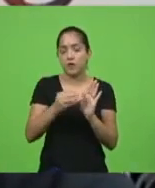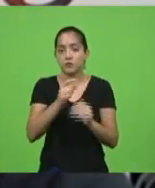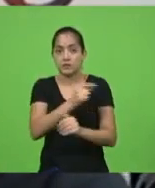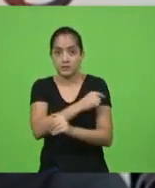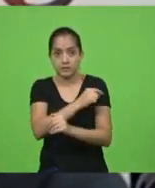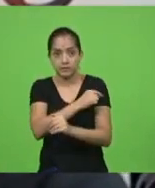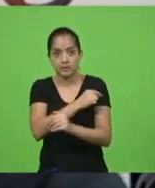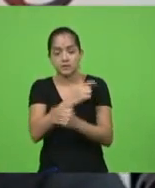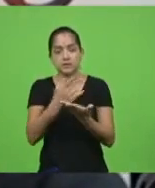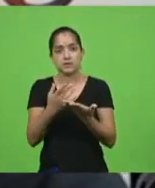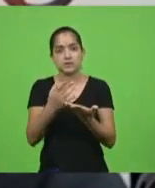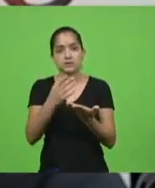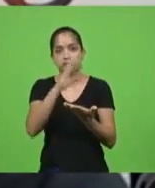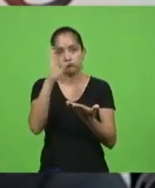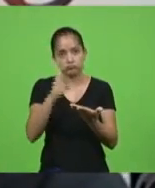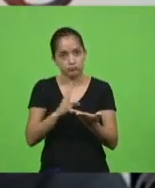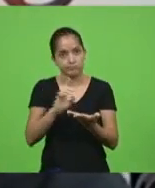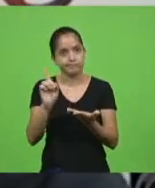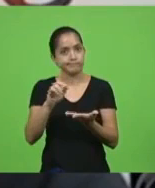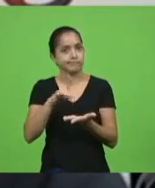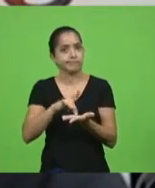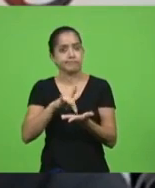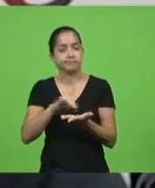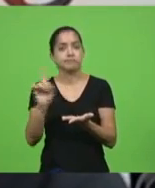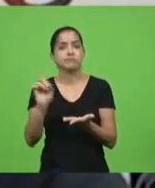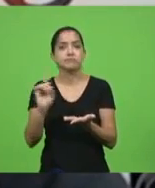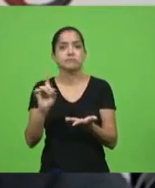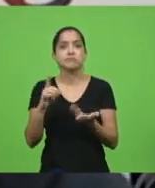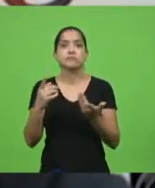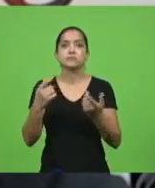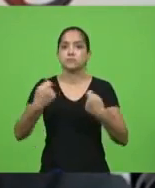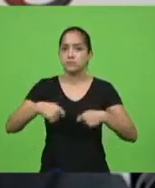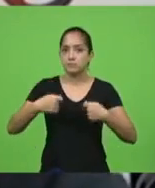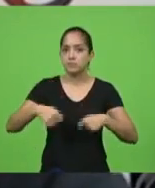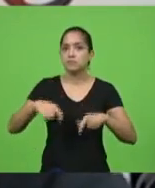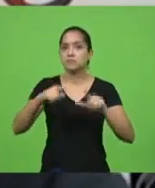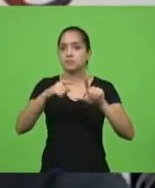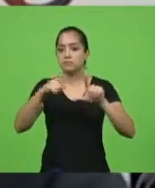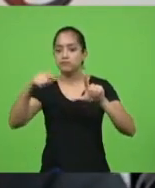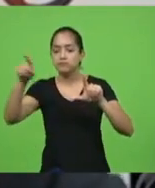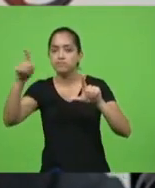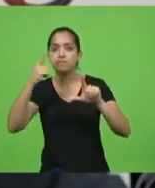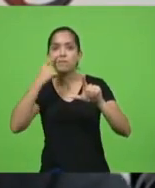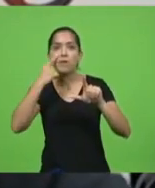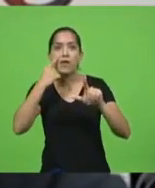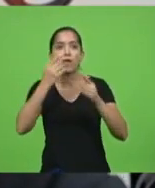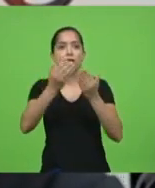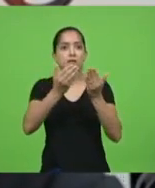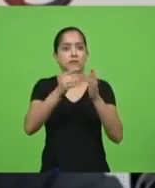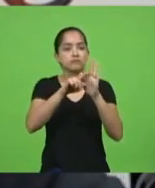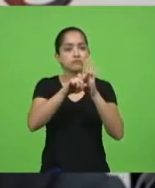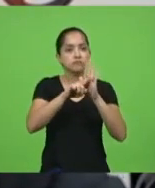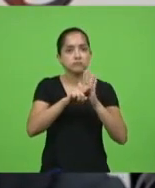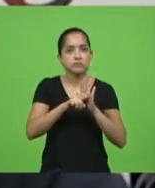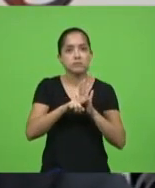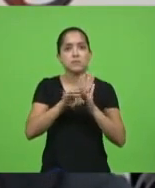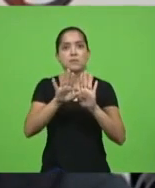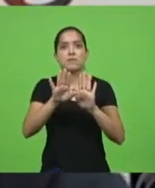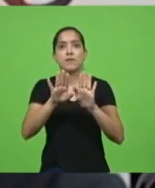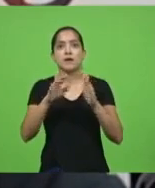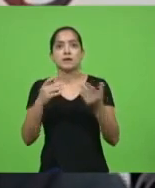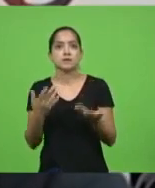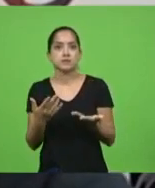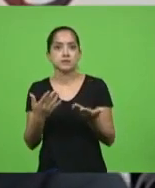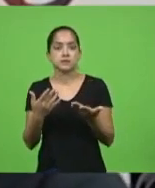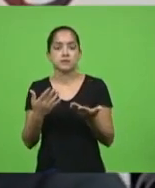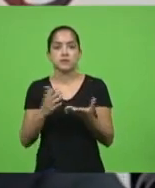no Brasil, isso não é verdade, então nós precisamos jogar com os dados, precisa sim, é urgente, mas nós não somos nem de